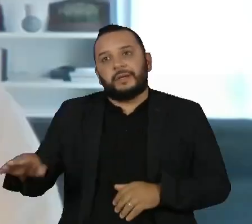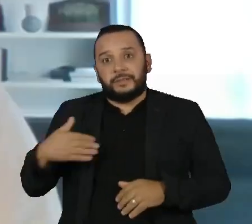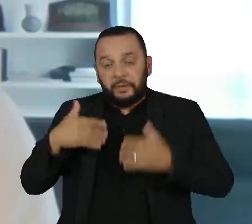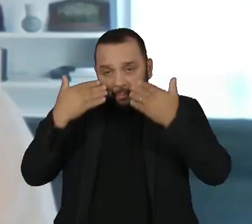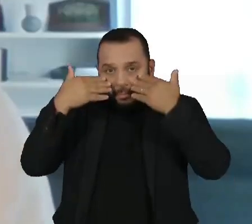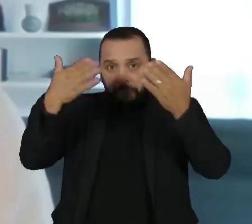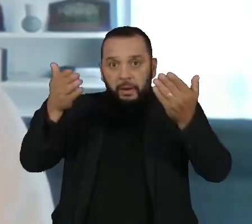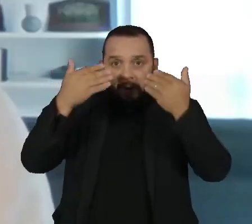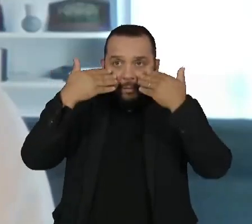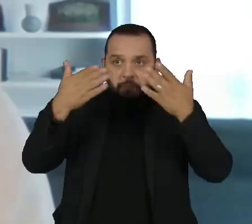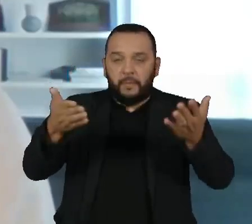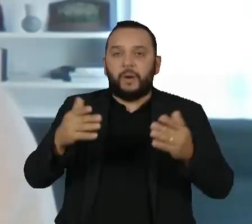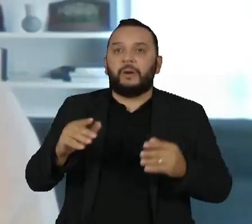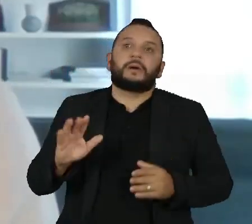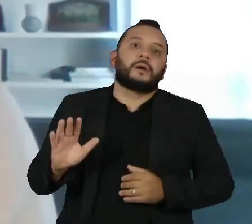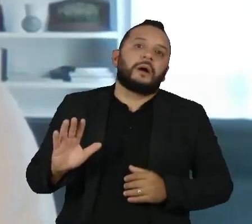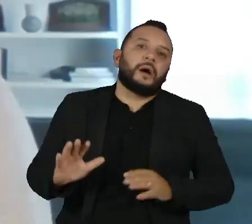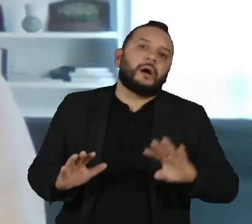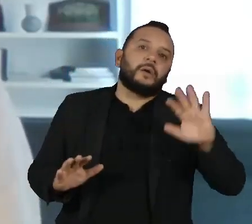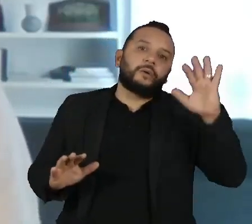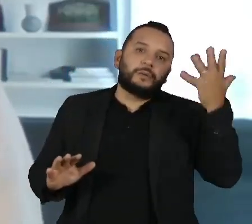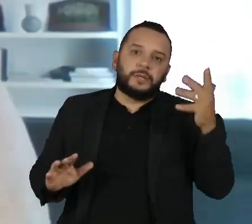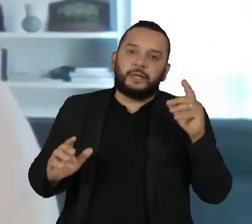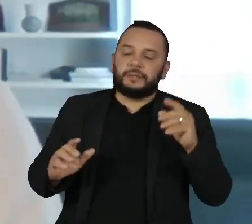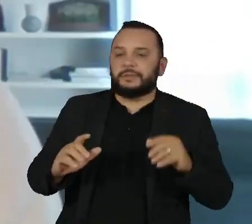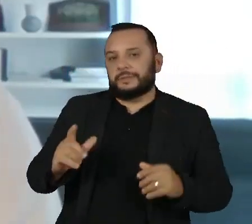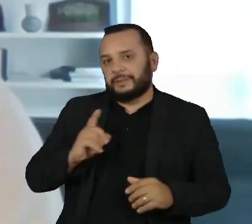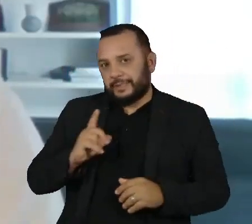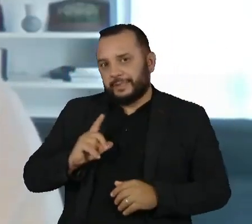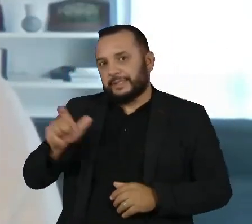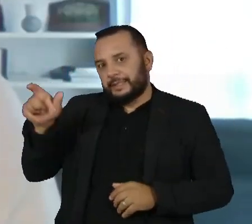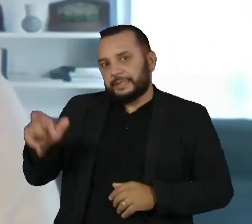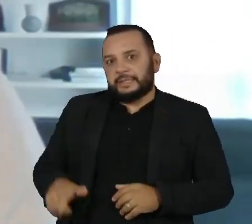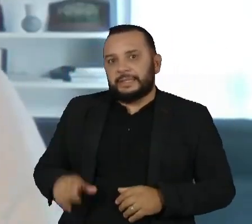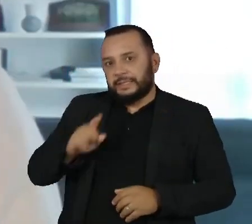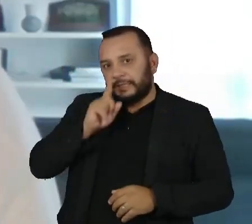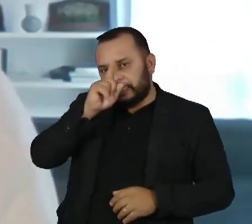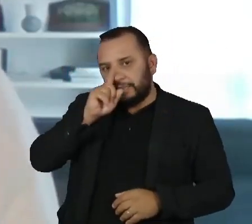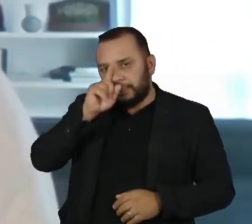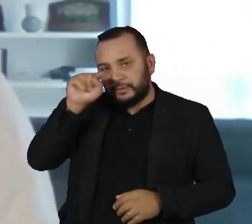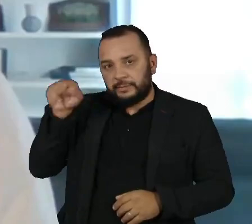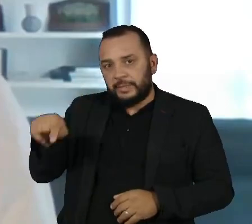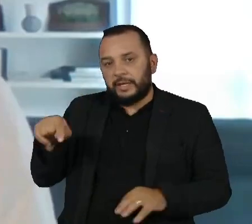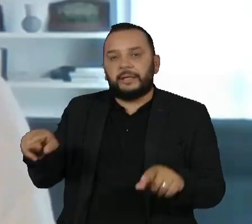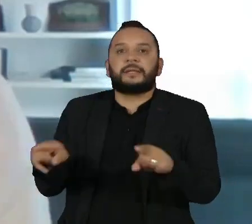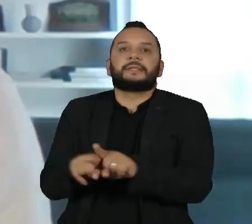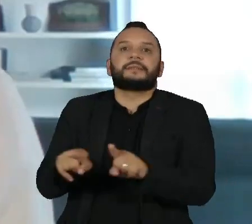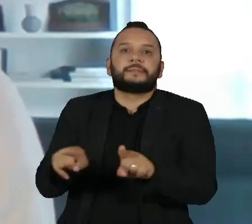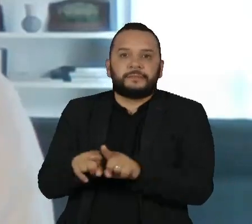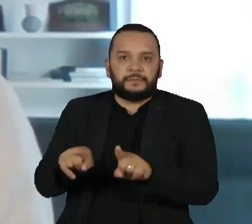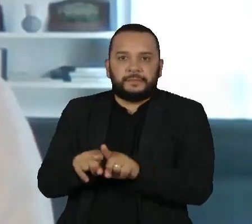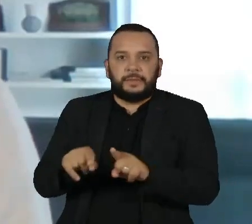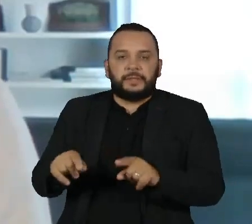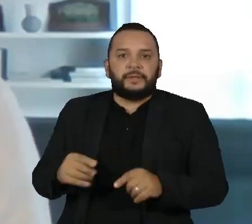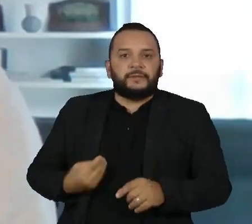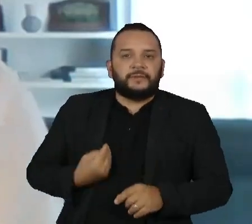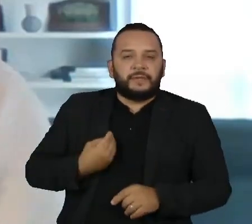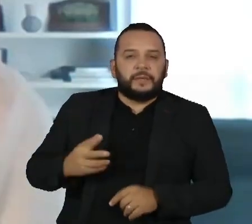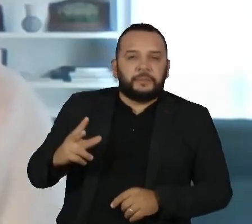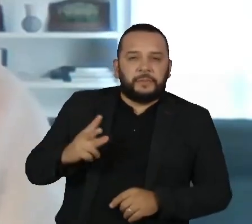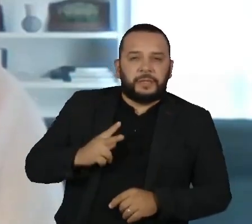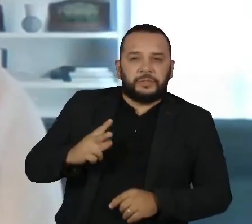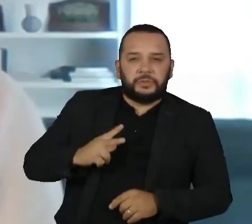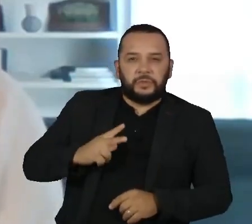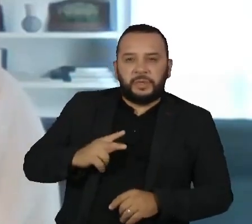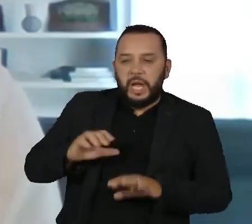expõem a uma quantidade grande de riscos e de possíveis violações à sua intimidade, à sua